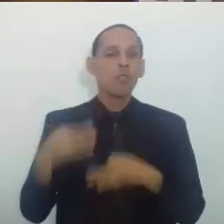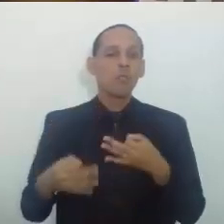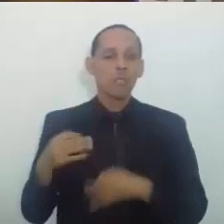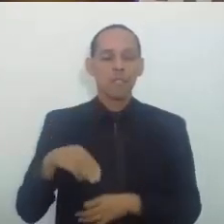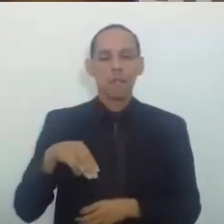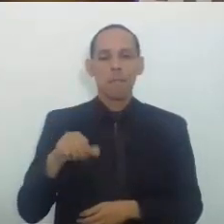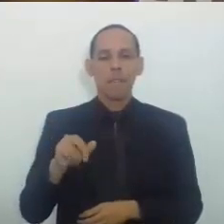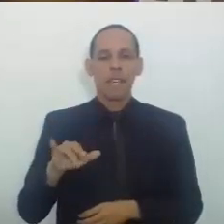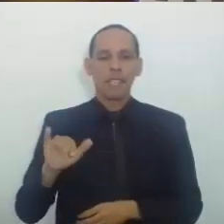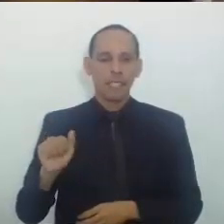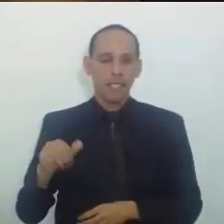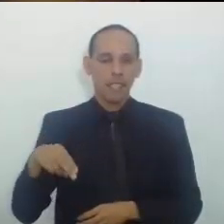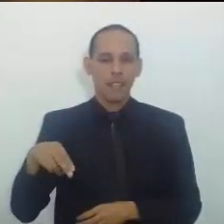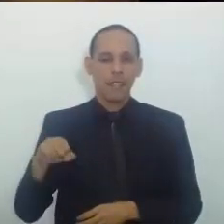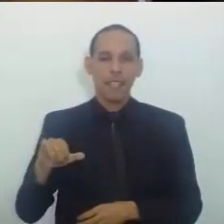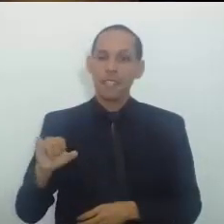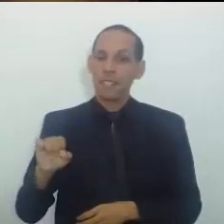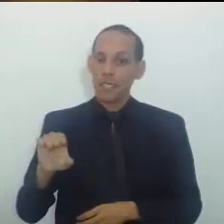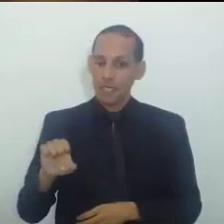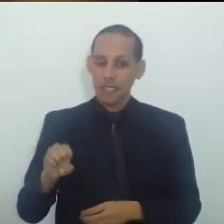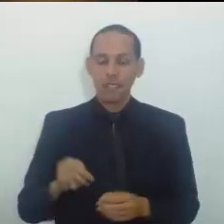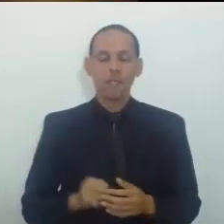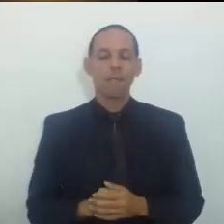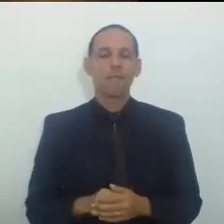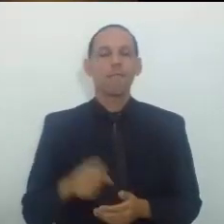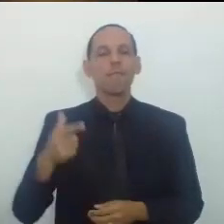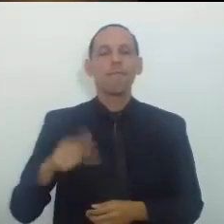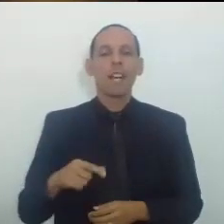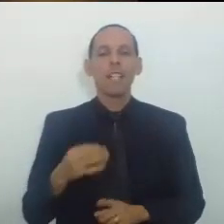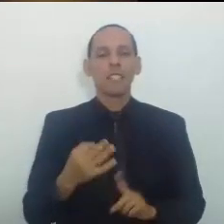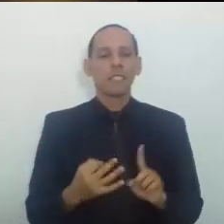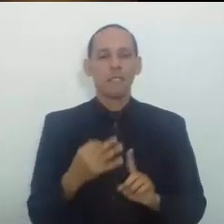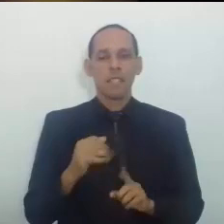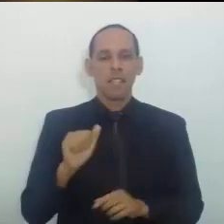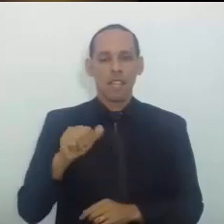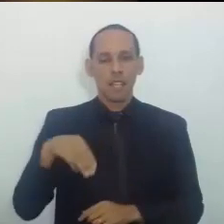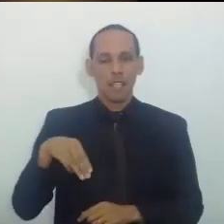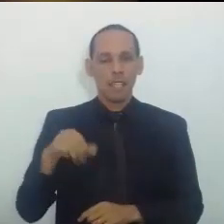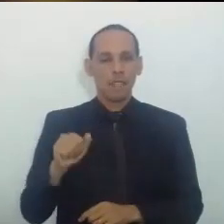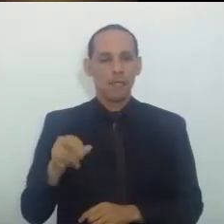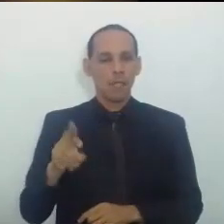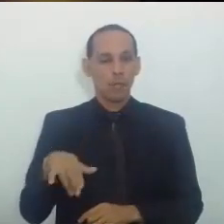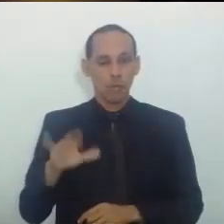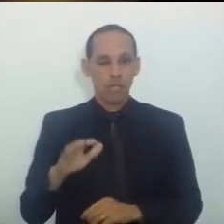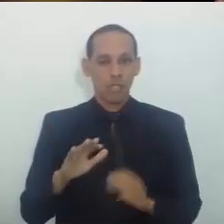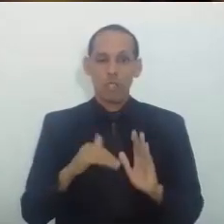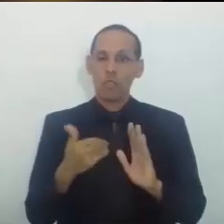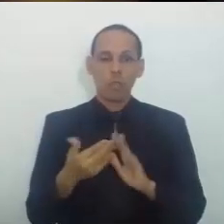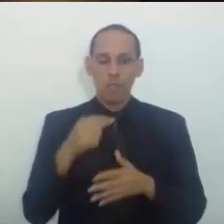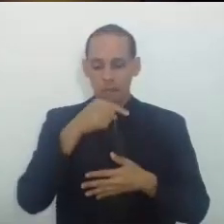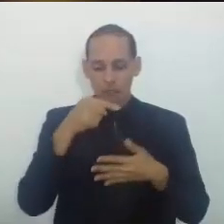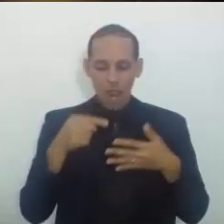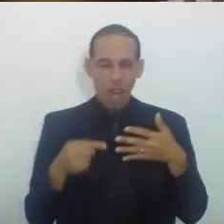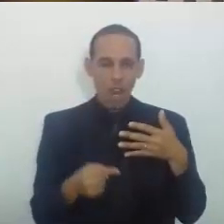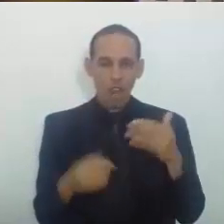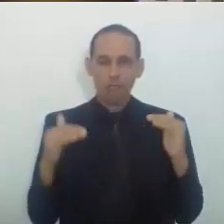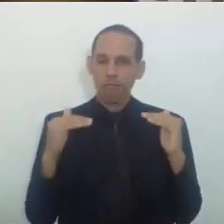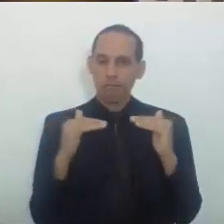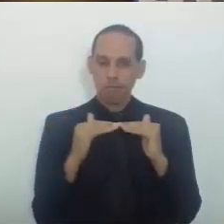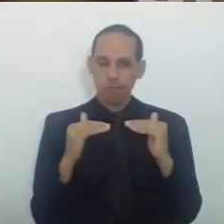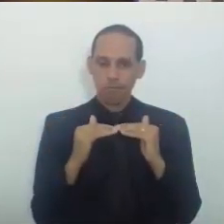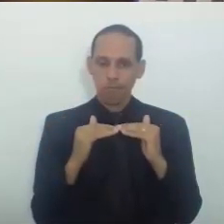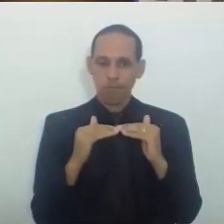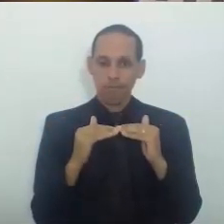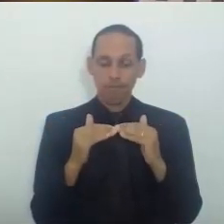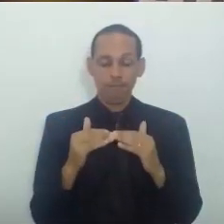Também E o desembargador Mauro Imora Também no mesmo sentido Eu